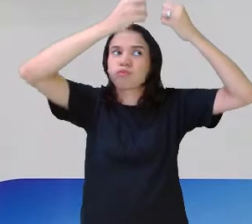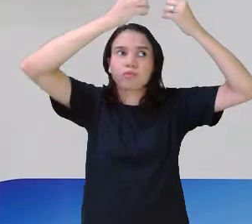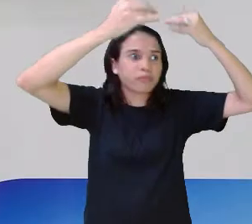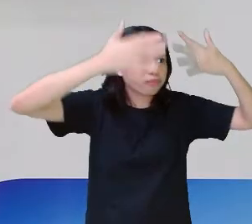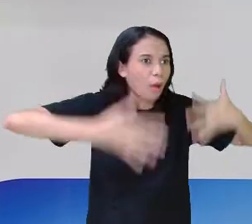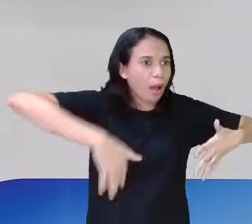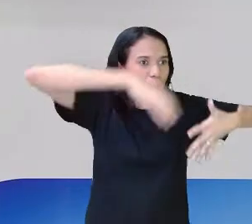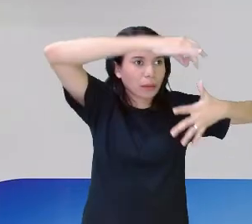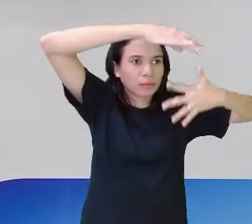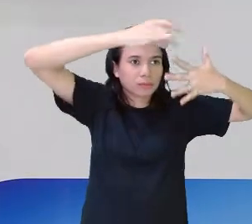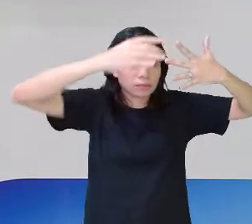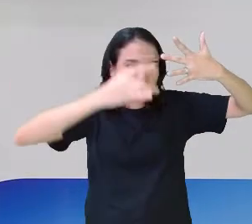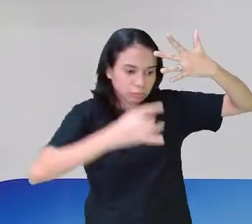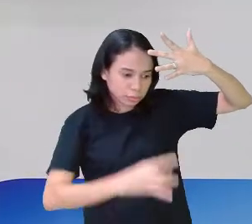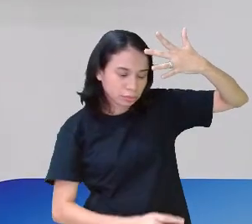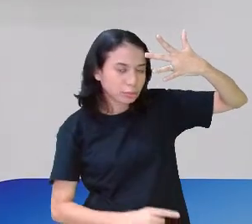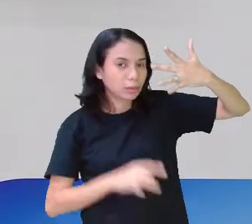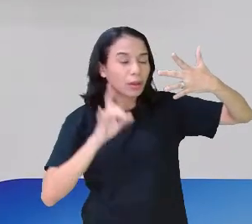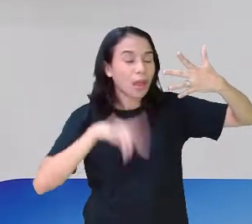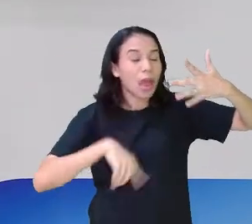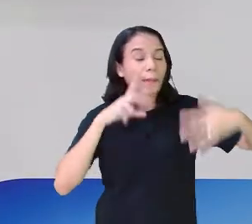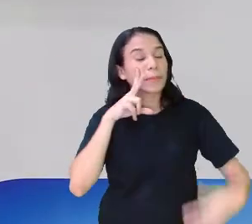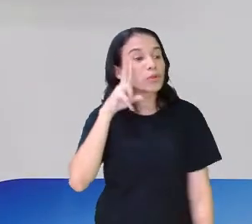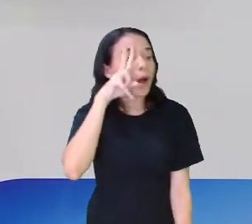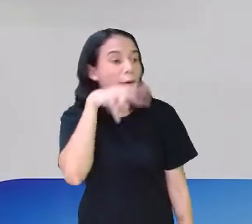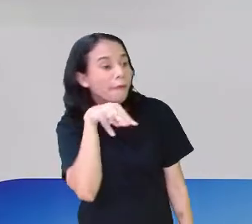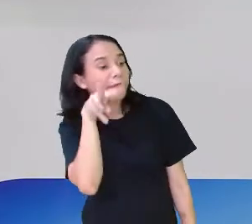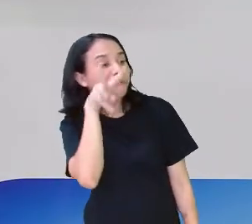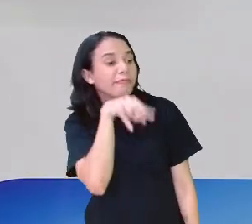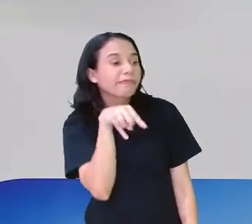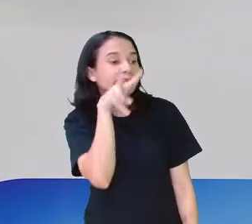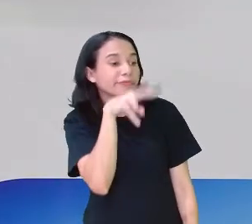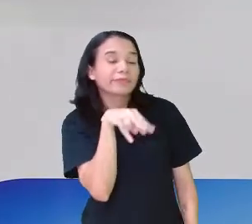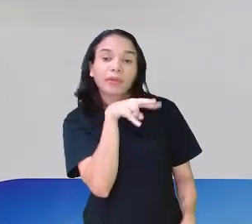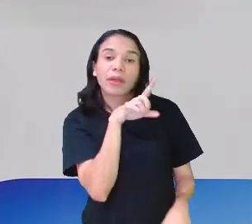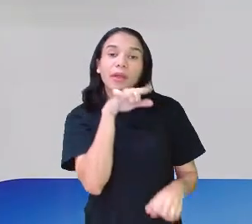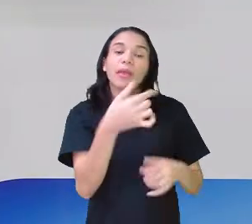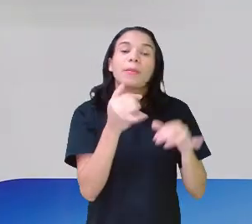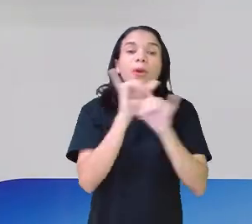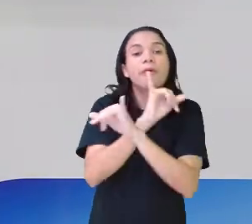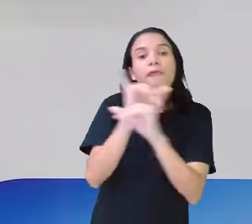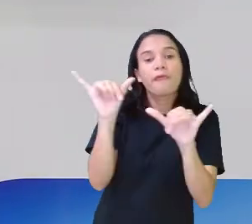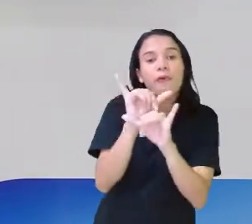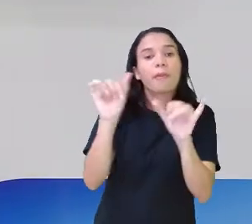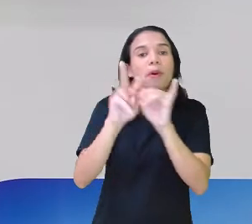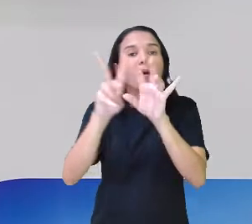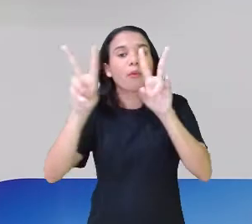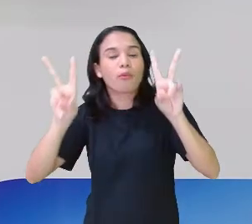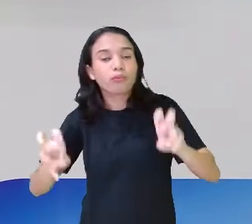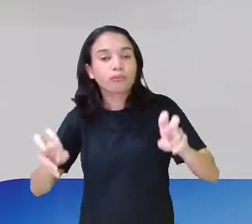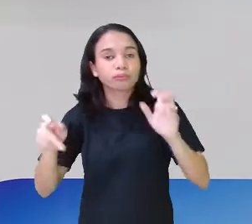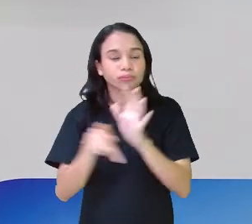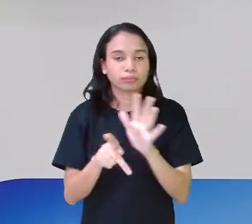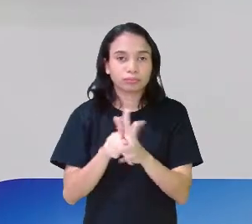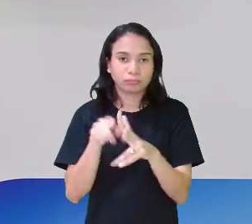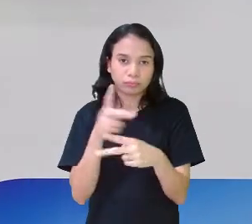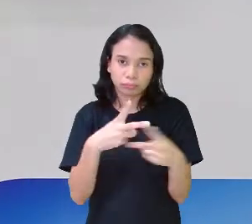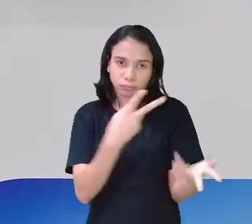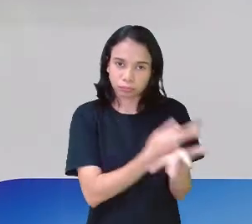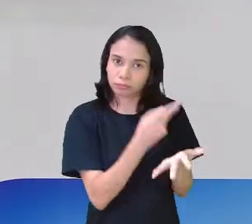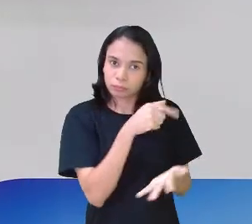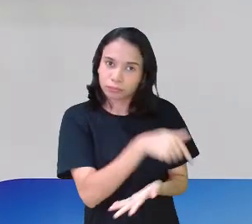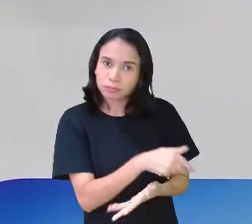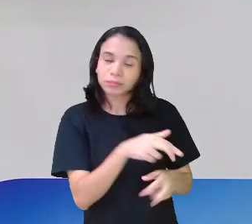Então, a resenha crítica é um gênero de texto, um gênero textual, que ele vai dar informações sobre aquela obra.